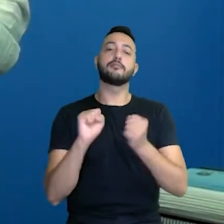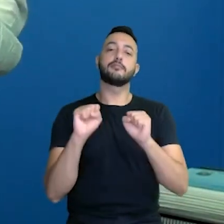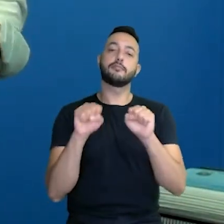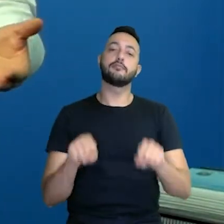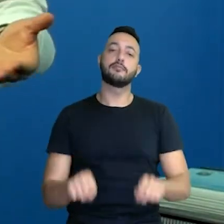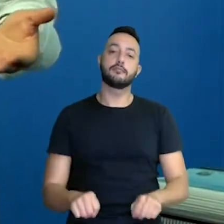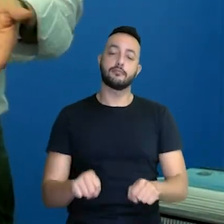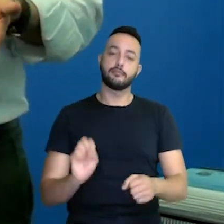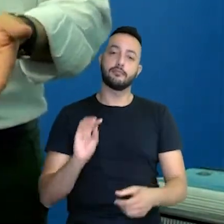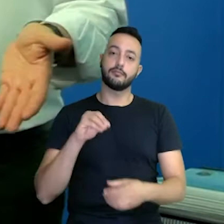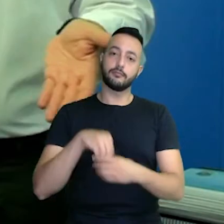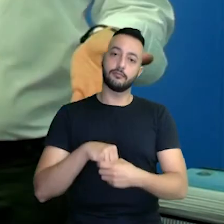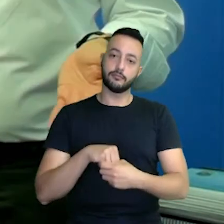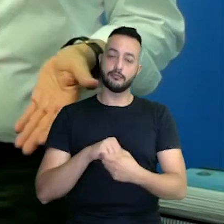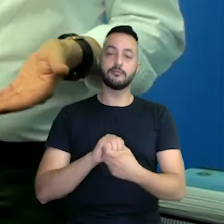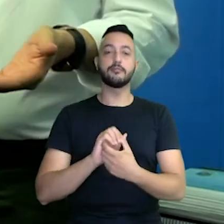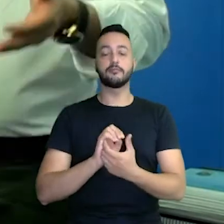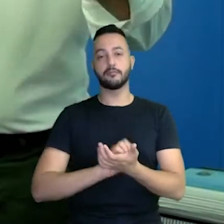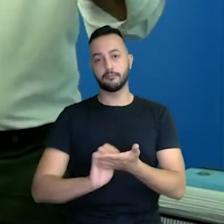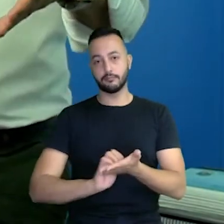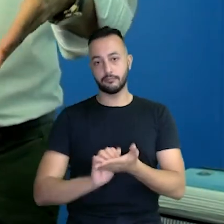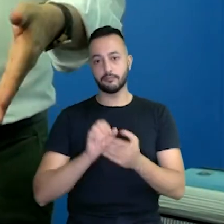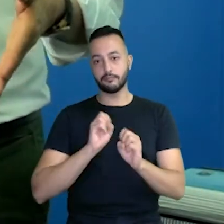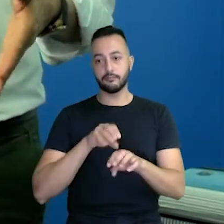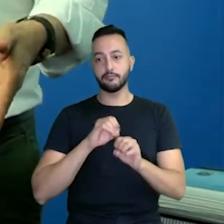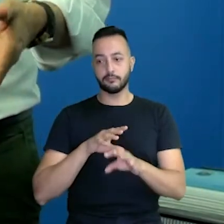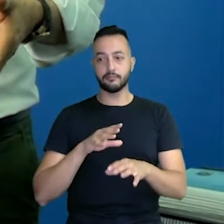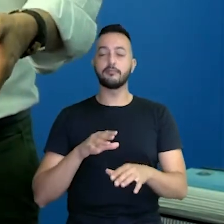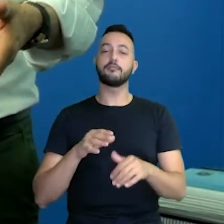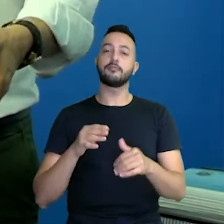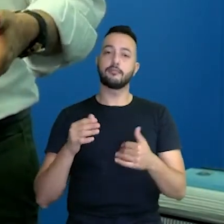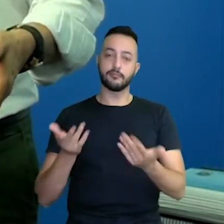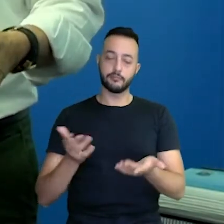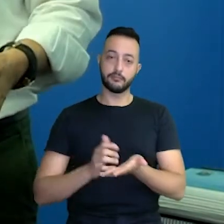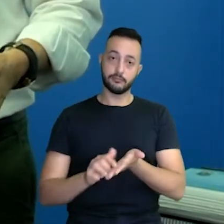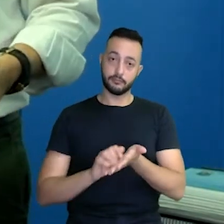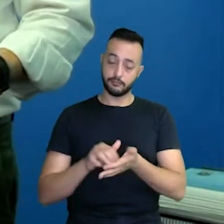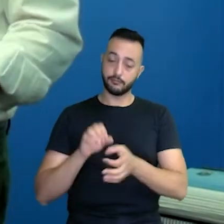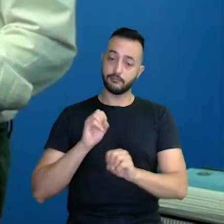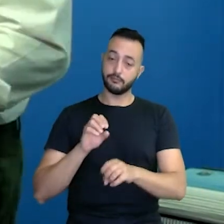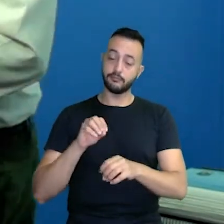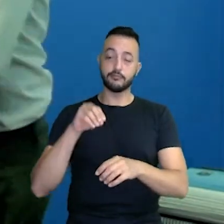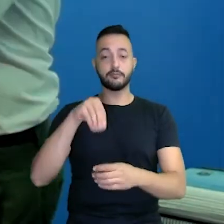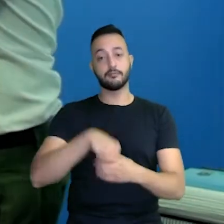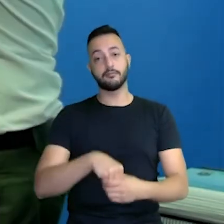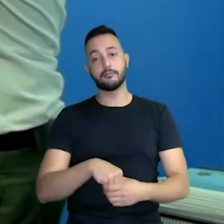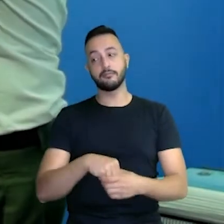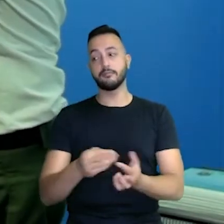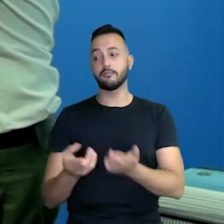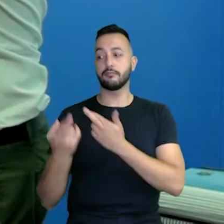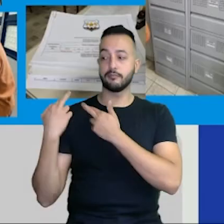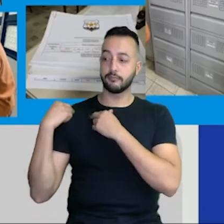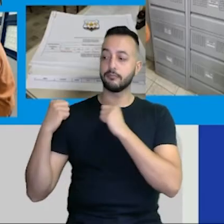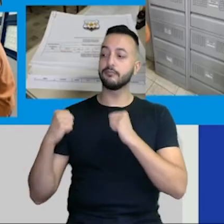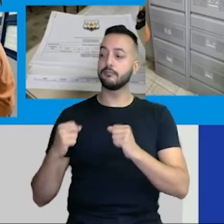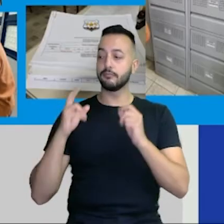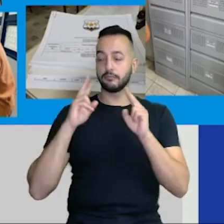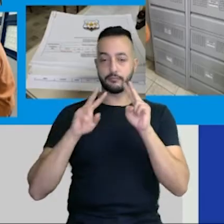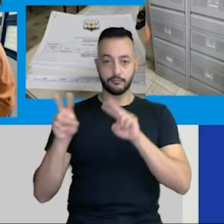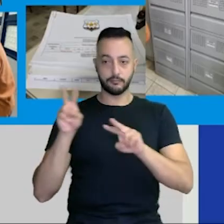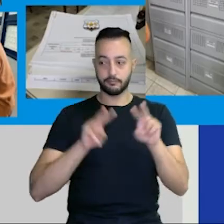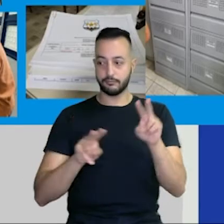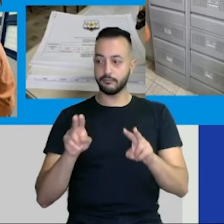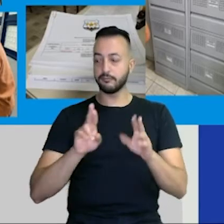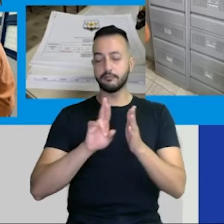funcionar dentro da própria SEDUC, ou seja, dentro da Secretaria da Educação. Então, vocês podem observar aí